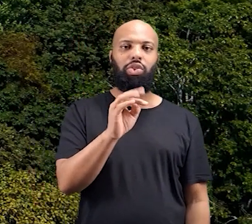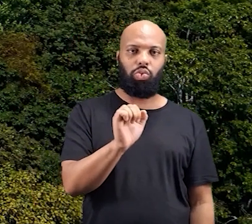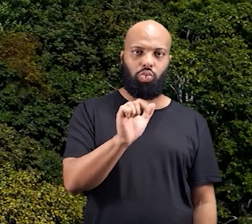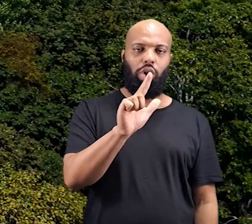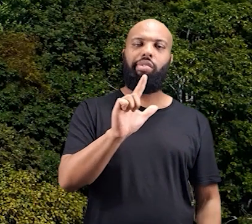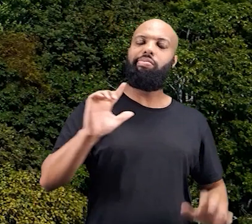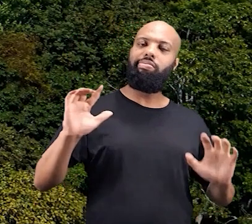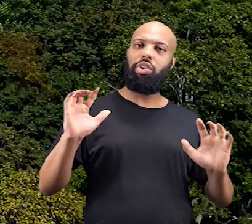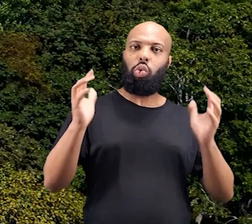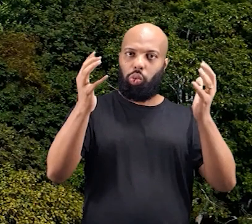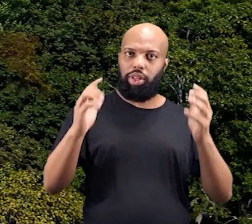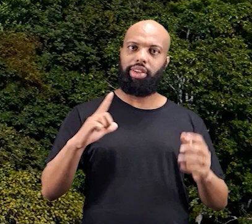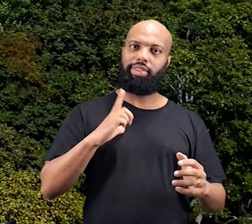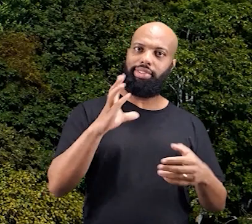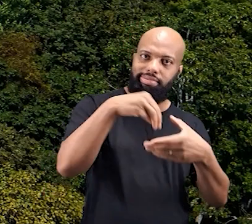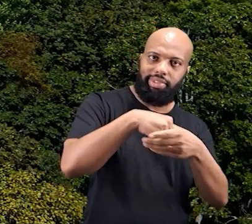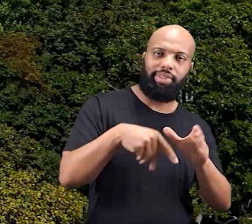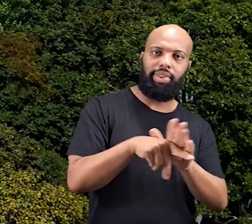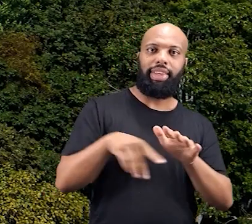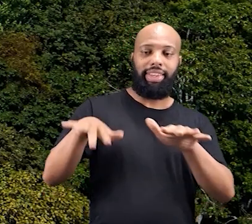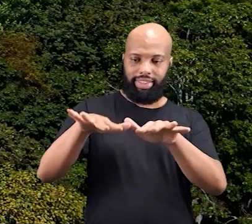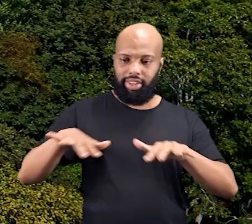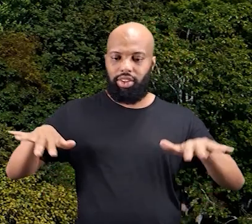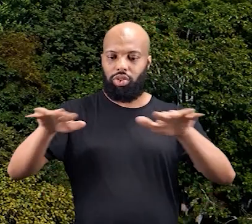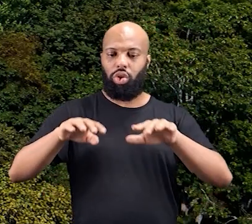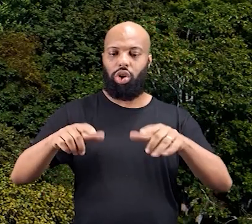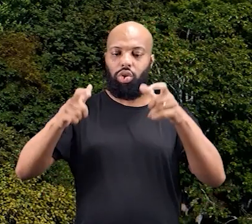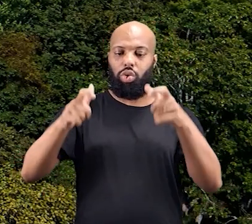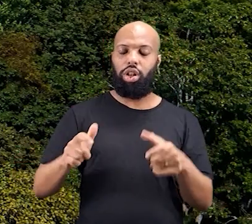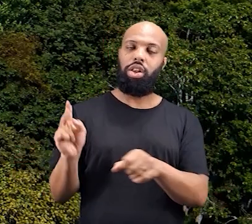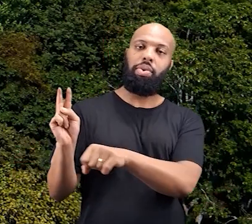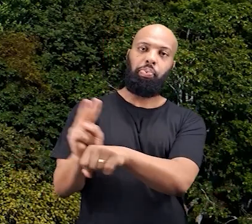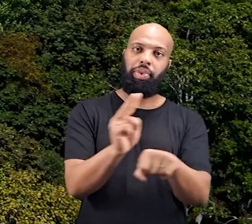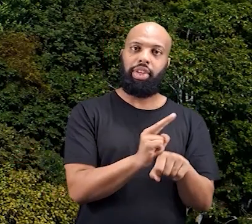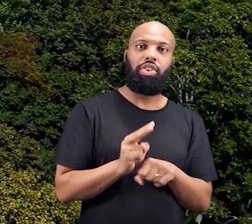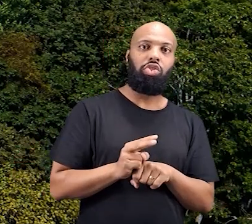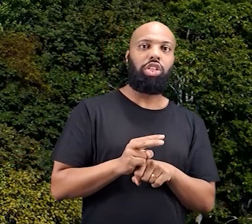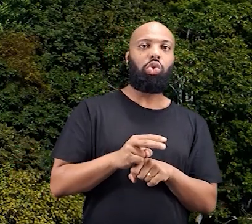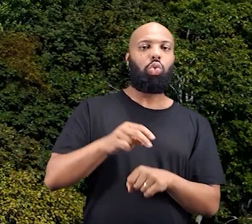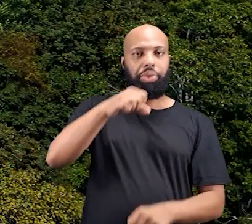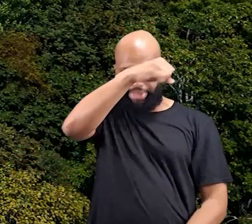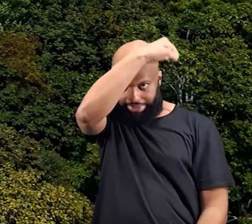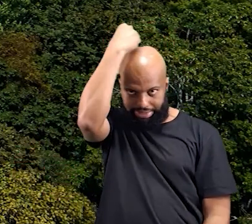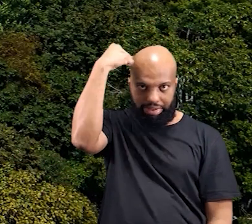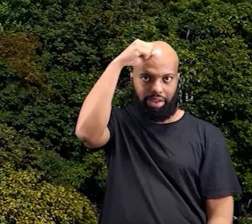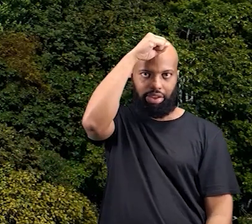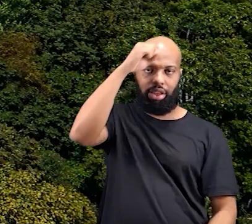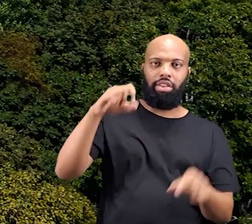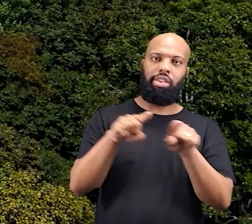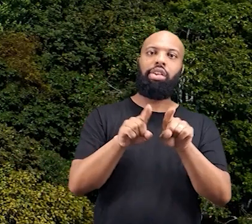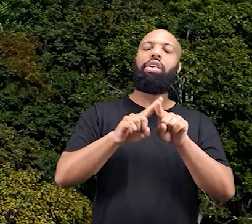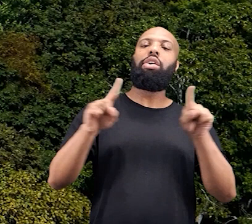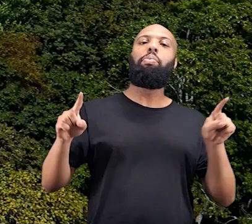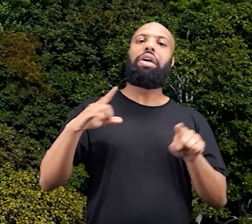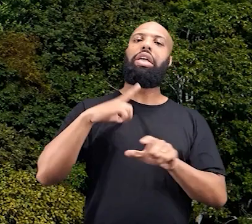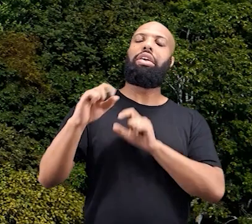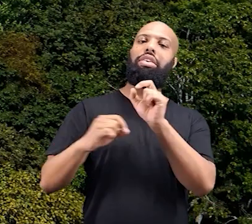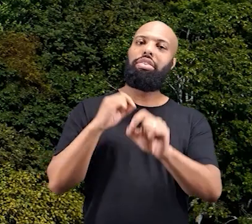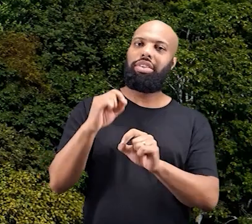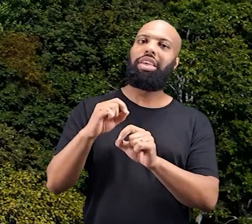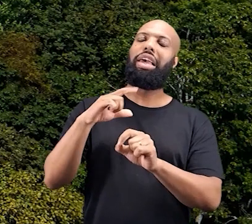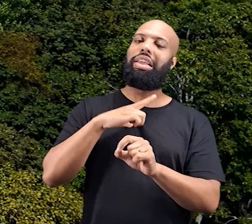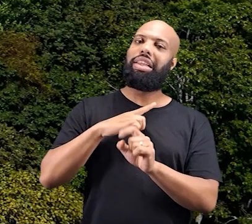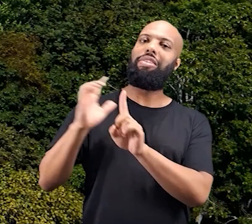dentro desses territórios, num lugar protegido, ainda sagrado por esses povos, mas como já vem sendo muito